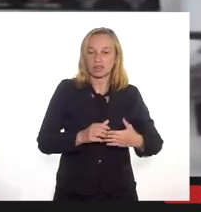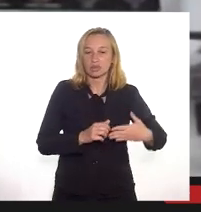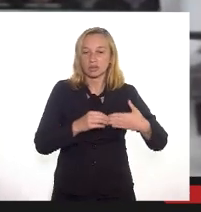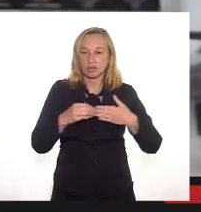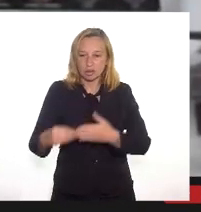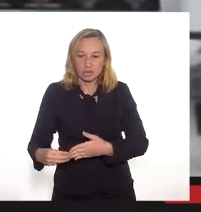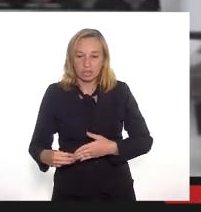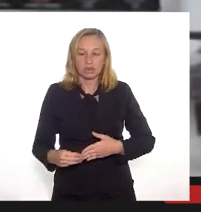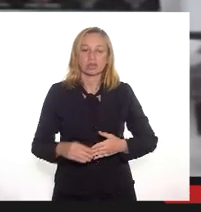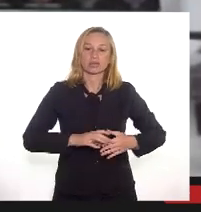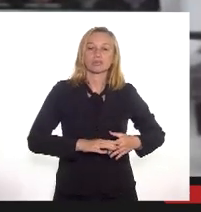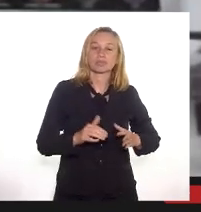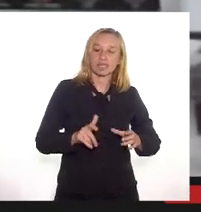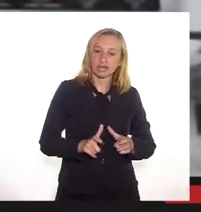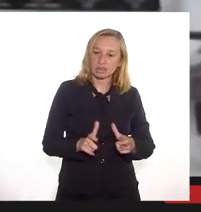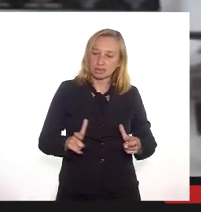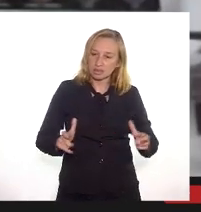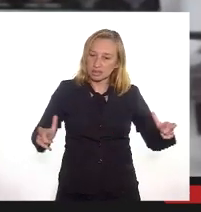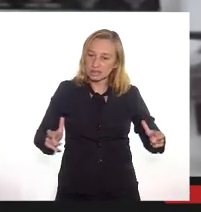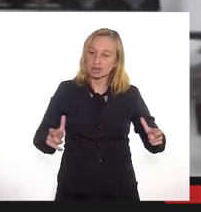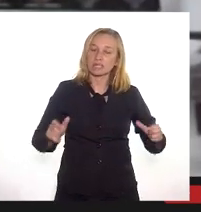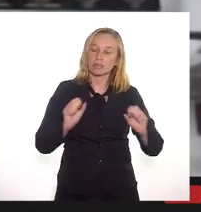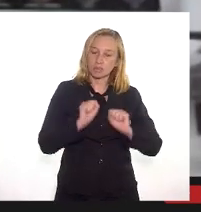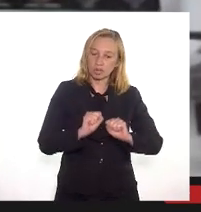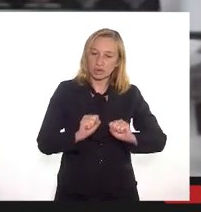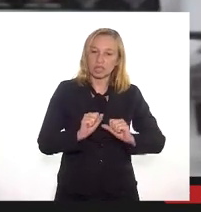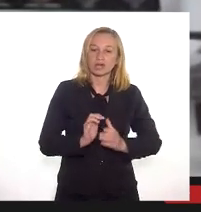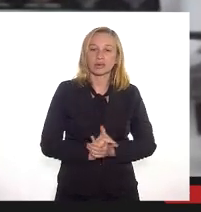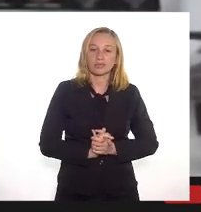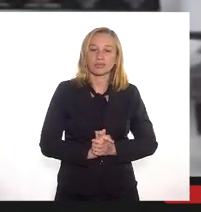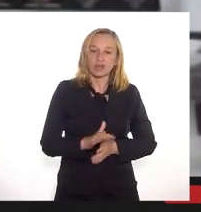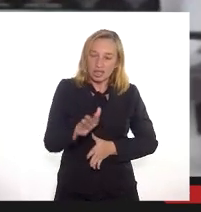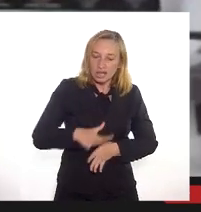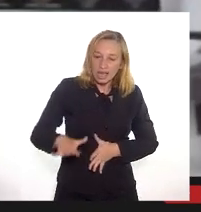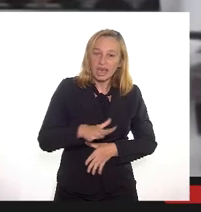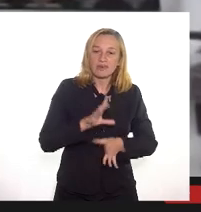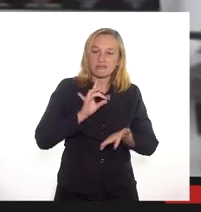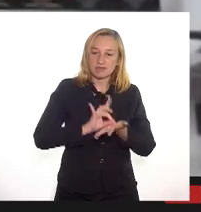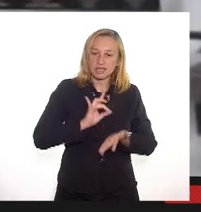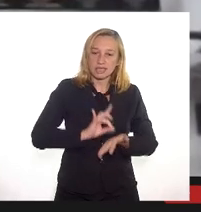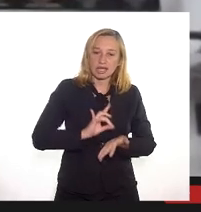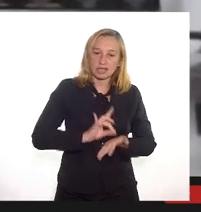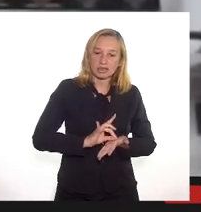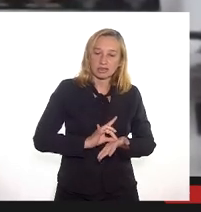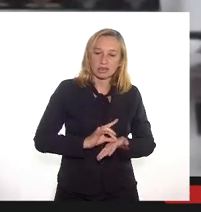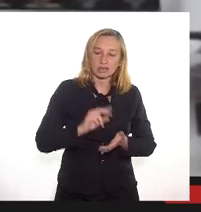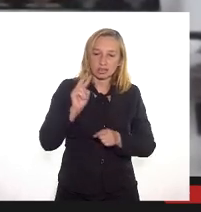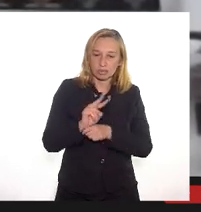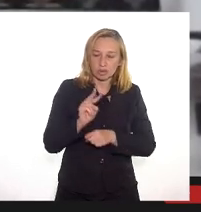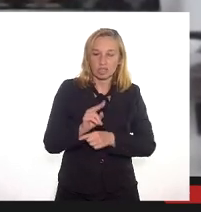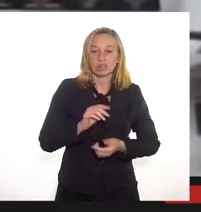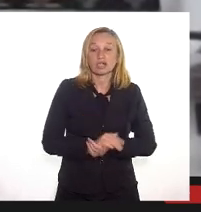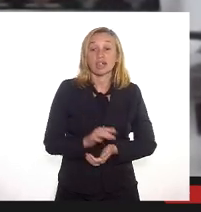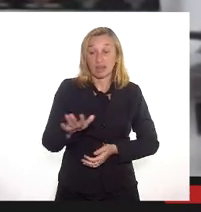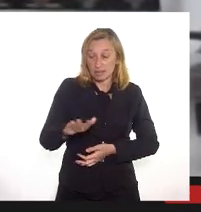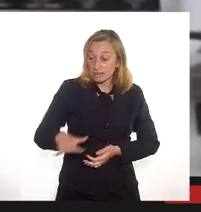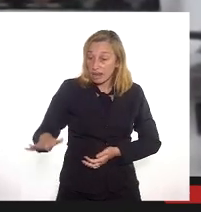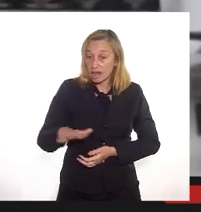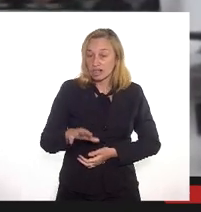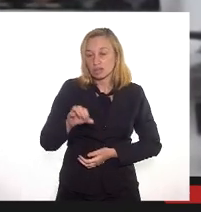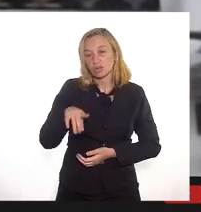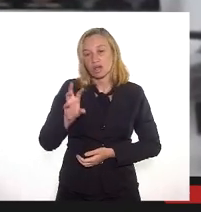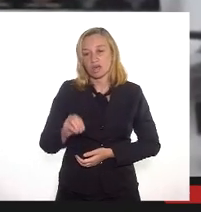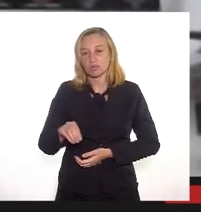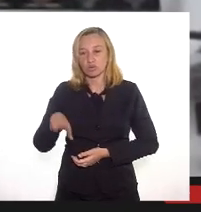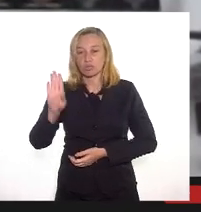ter um norte para crescer para ter áreas realmente de preservação essa área do campo do